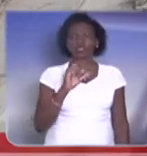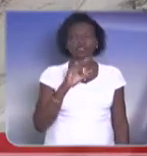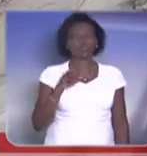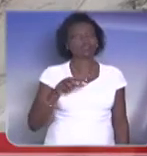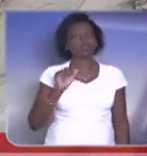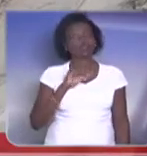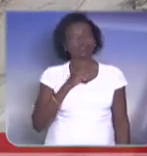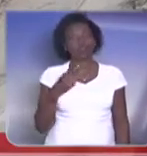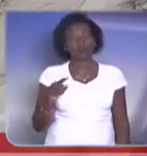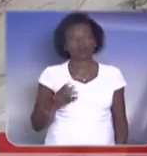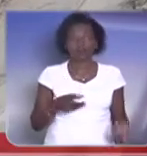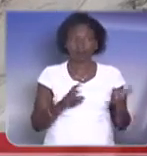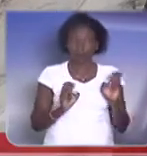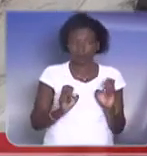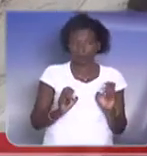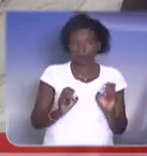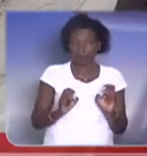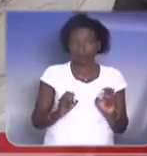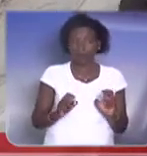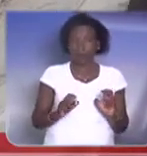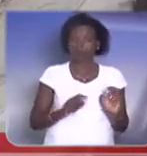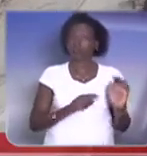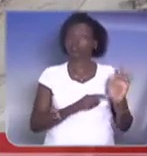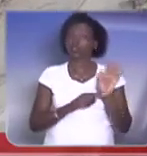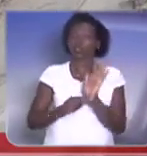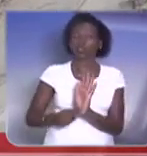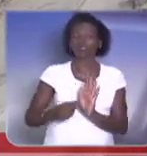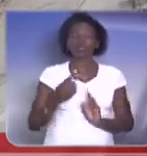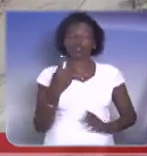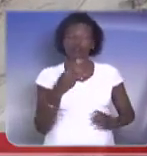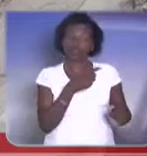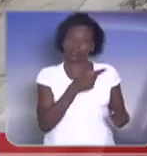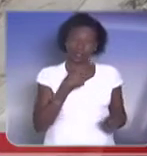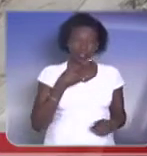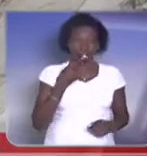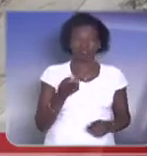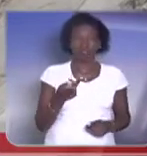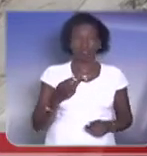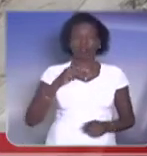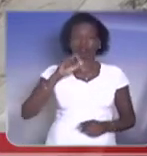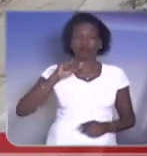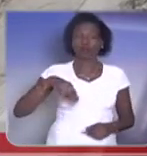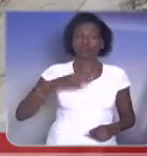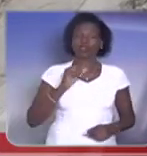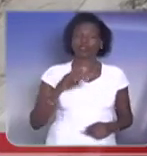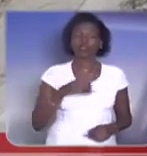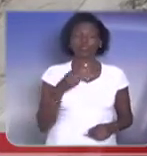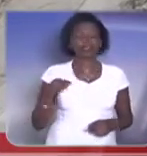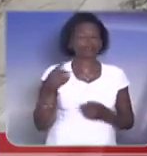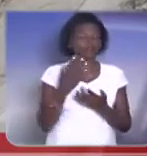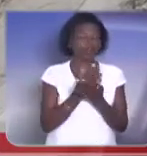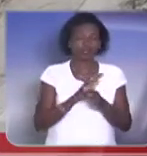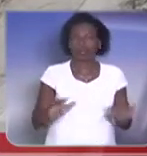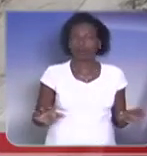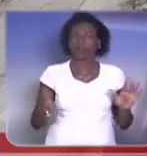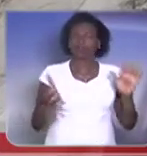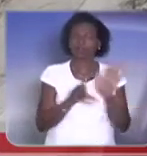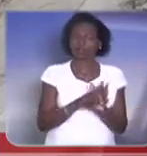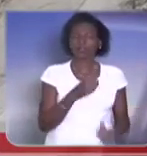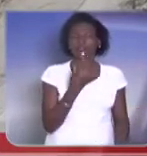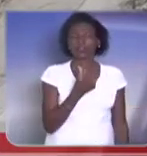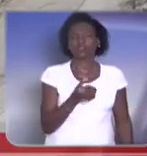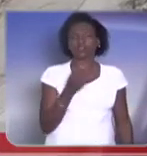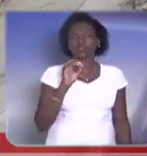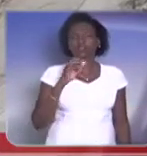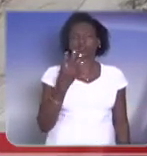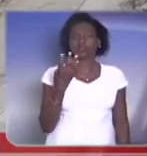apresentados, uma das formas apresentadas para se combater esses famigerados pancadões foi a Lei 16, área 49, de nossa autoria,